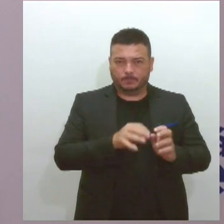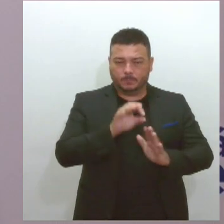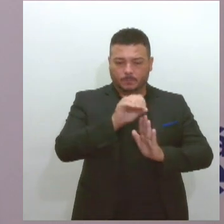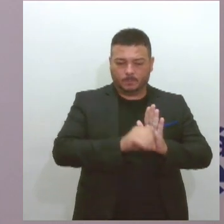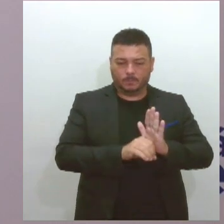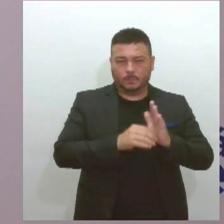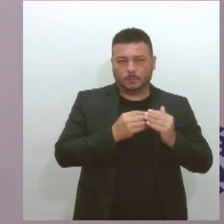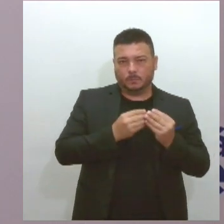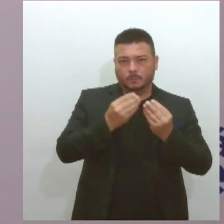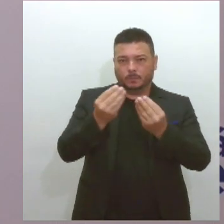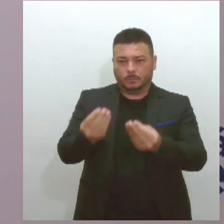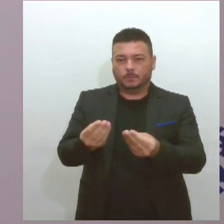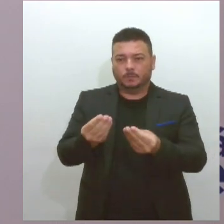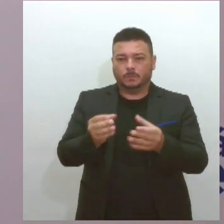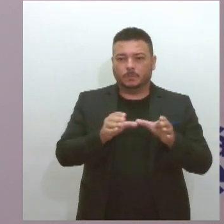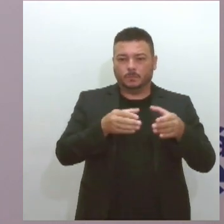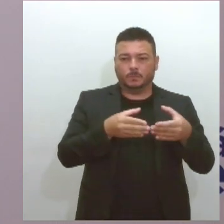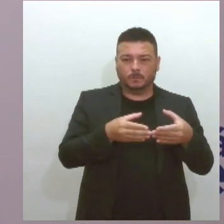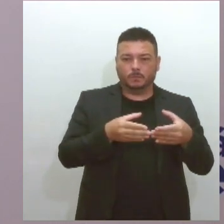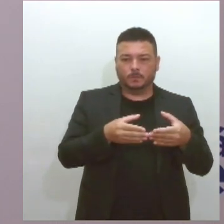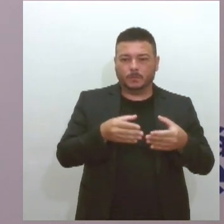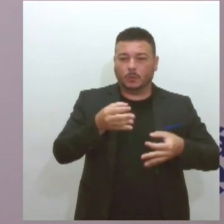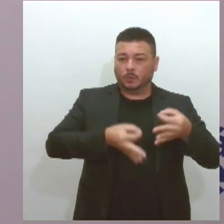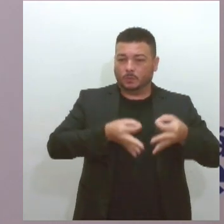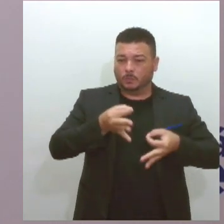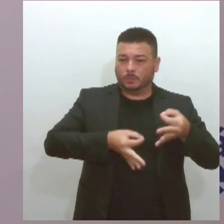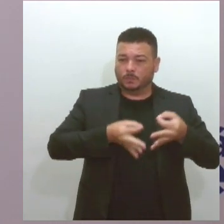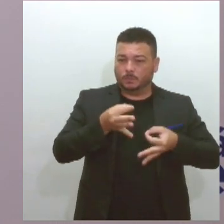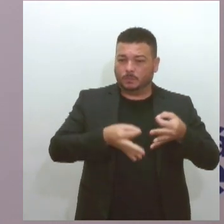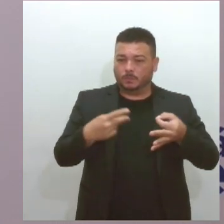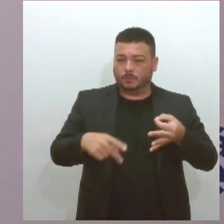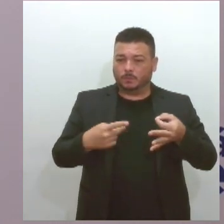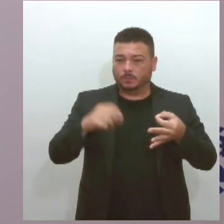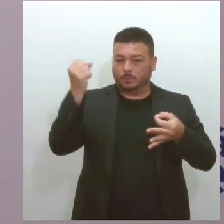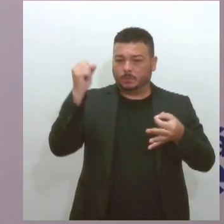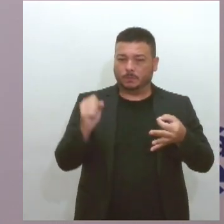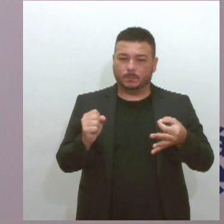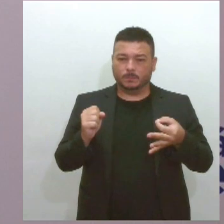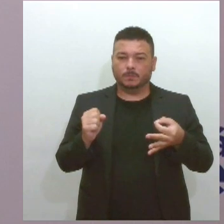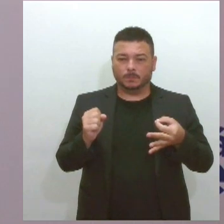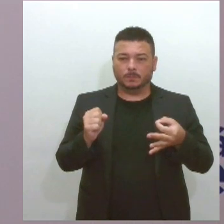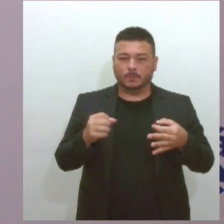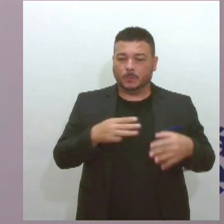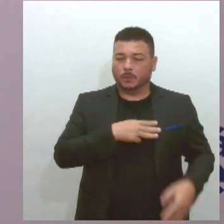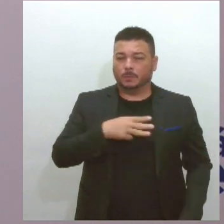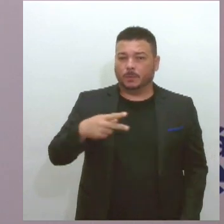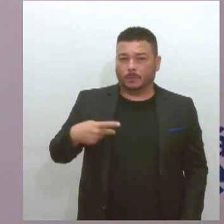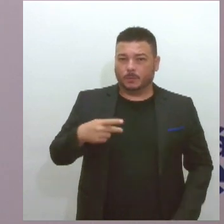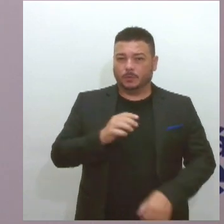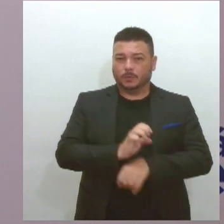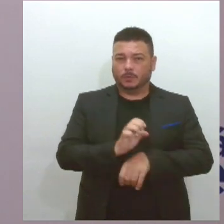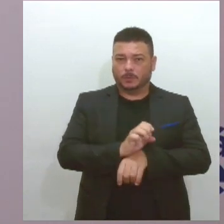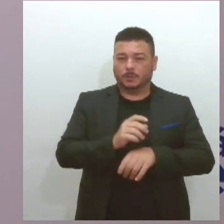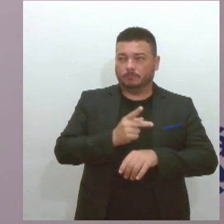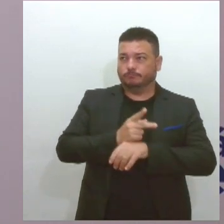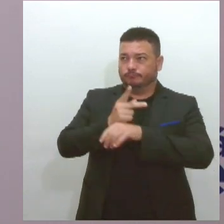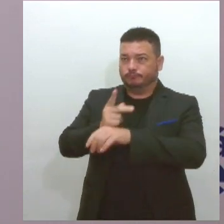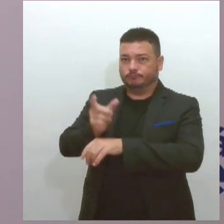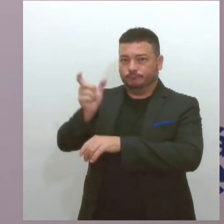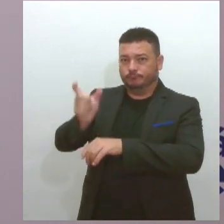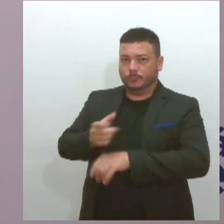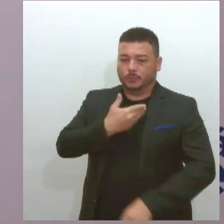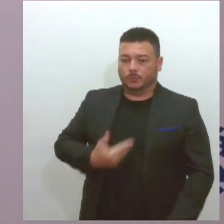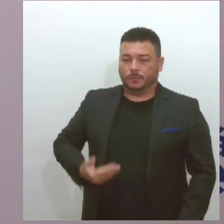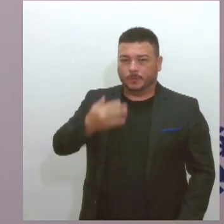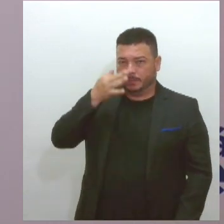grupo de promotores daqui do Estado de Sergipe, pelo Ministério Público Estadual, ao governador do Estado, solicitando algumas